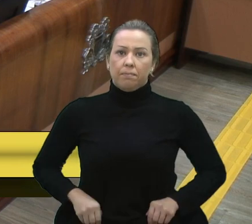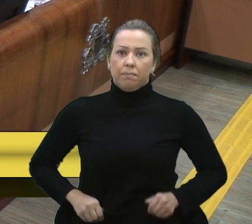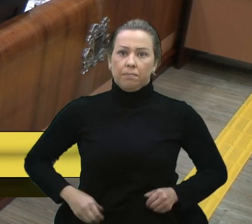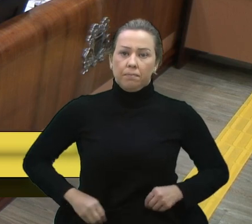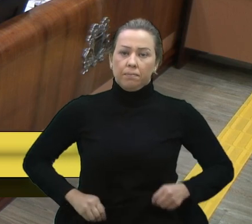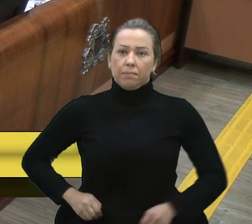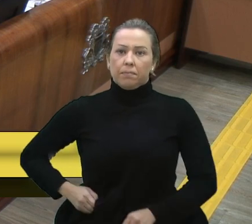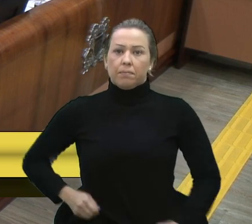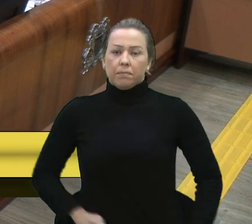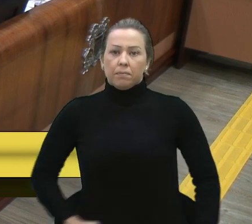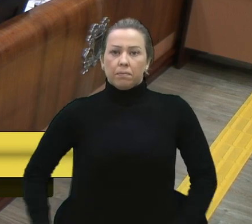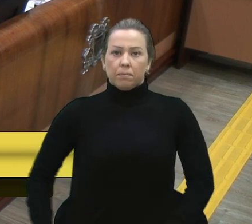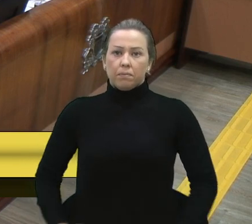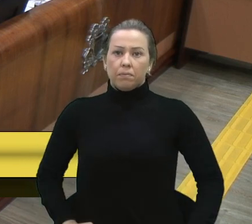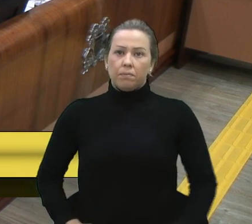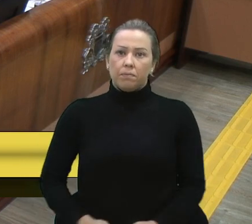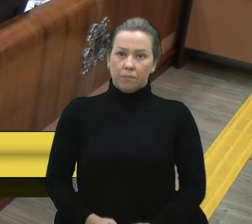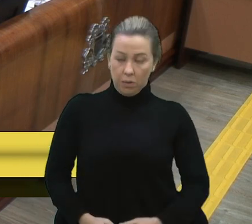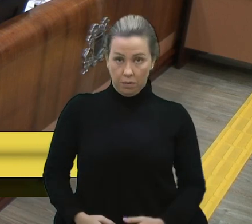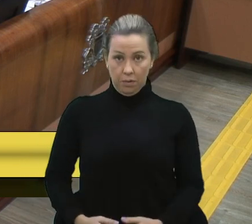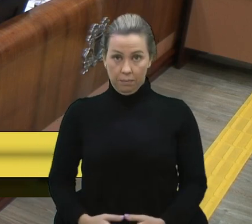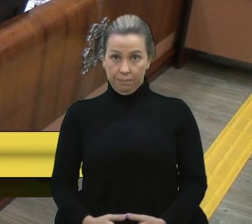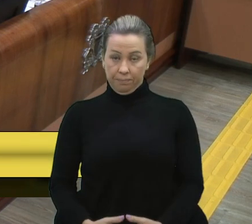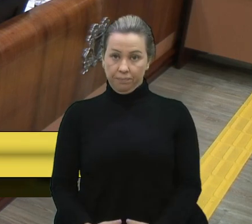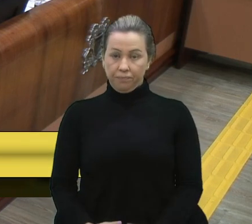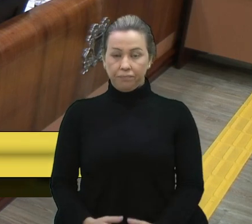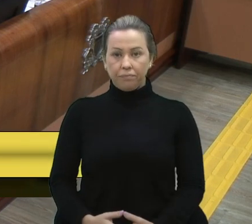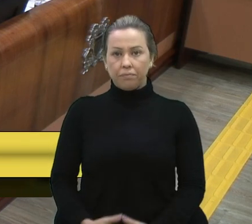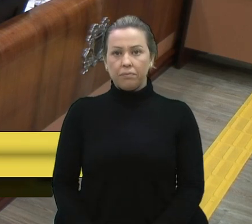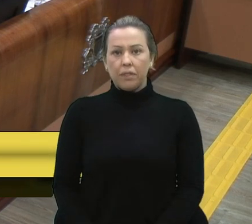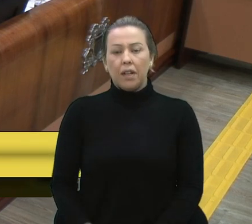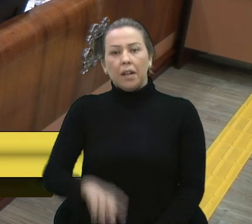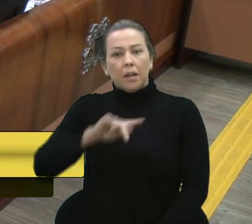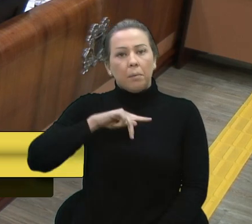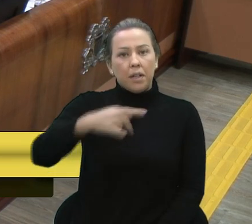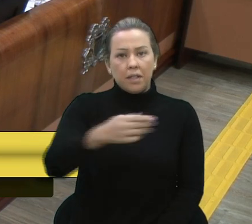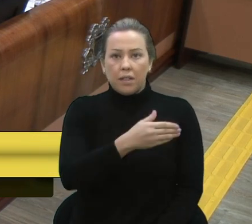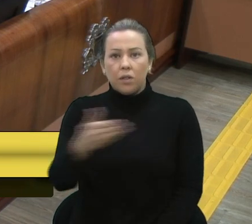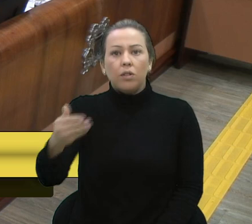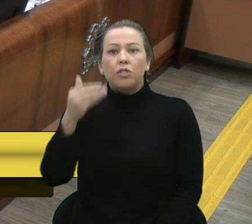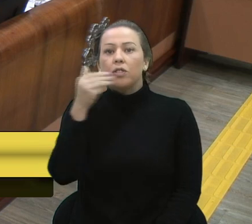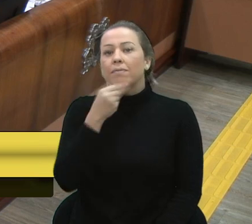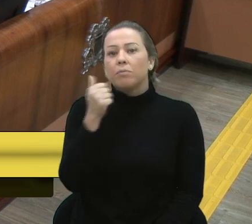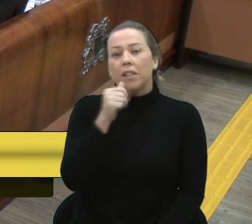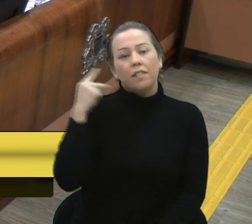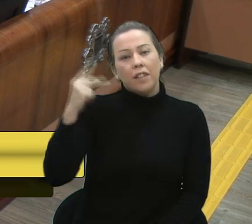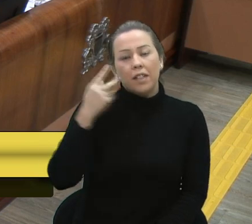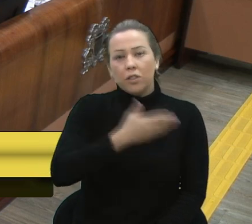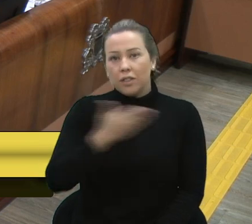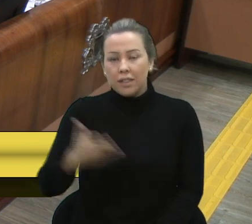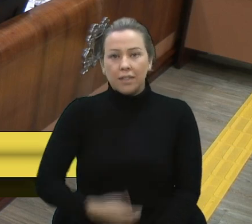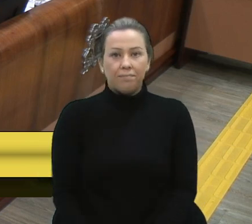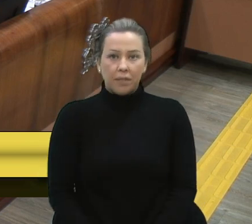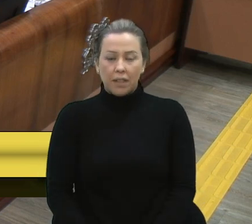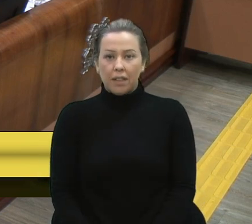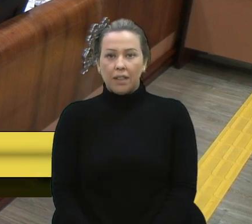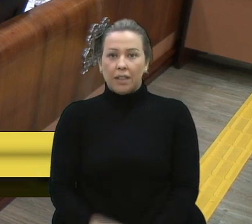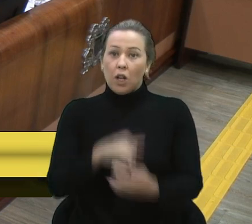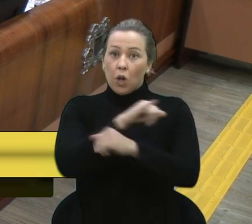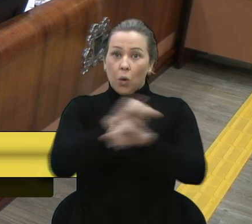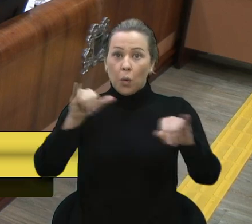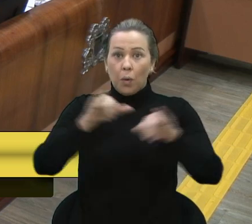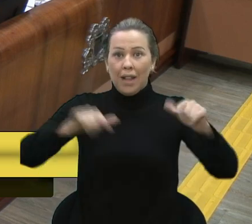Peço declaração de líder do patriota. Senhor presidente, senhores e senhores vereadores, público e